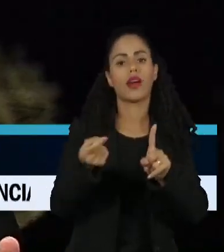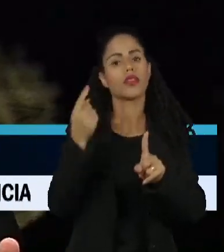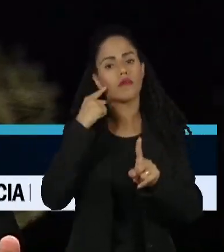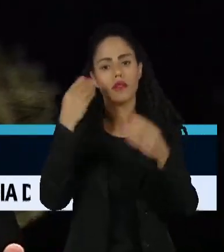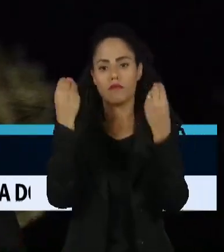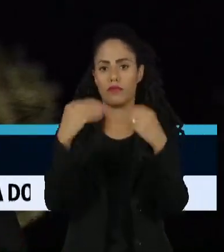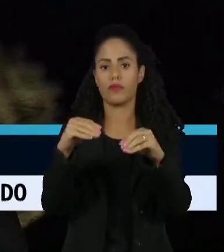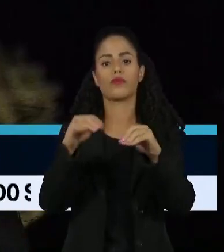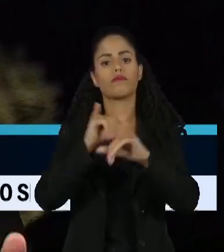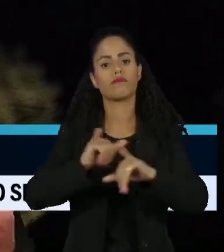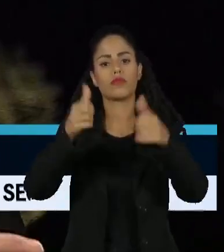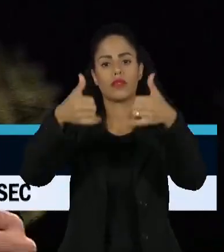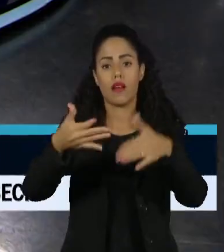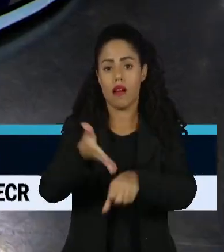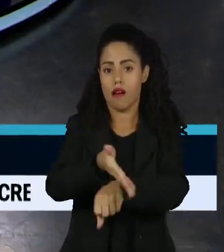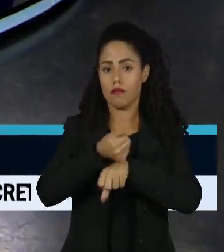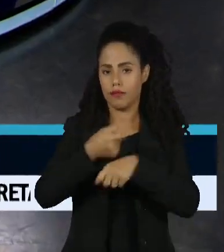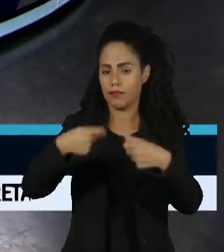publicação da pauta com antecedência. Obrigado.